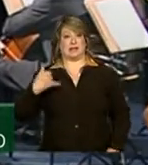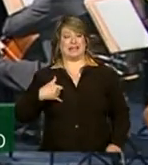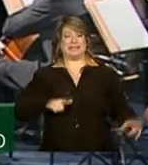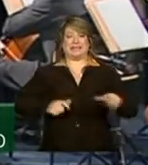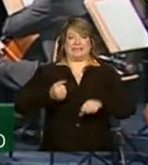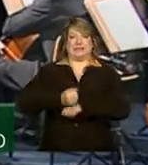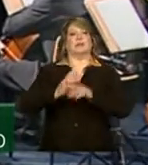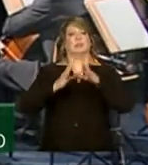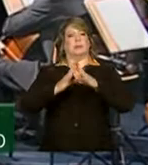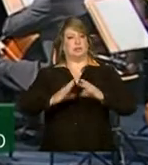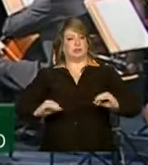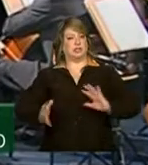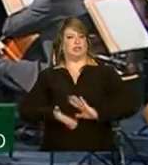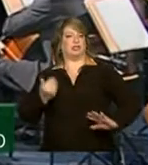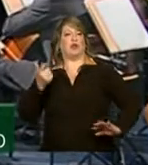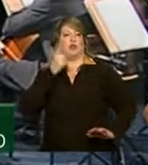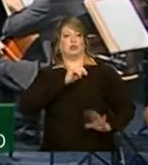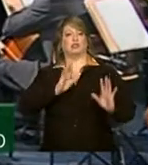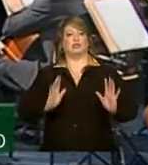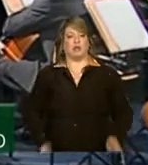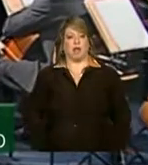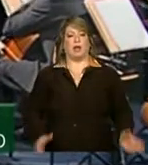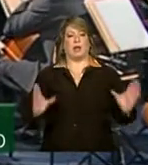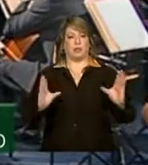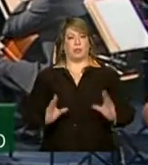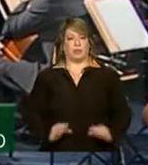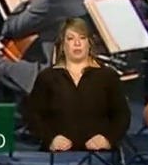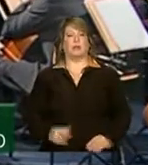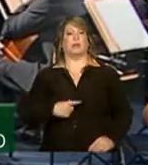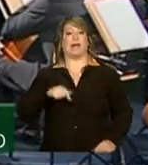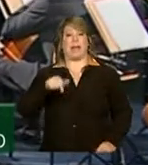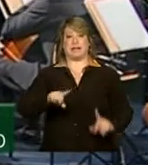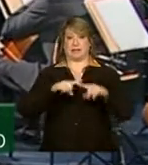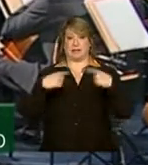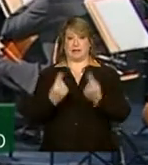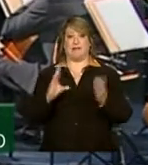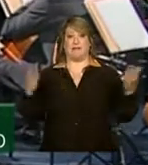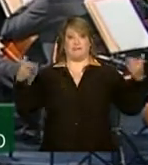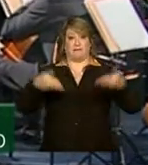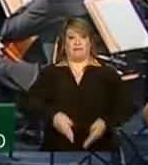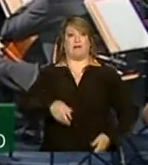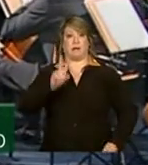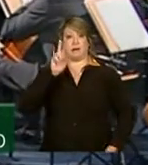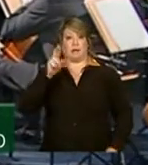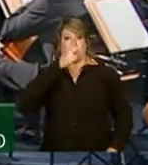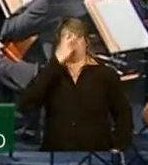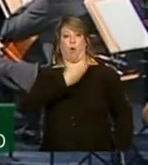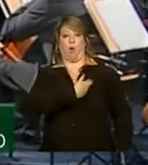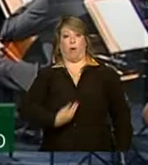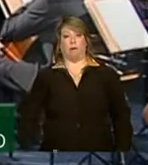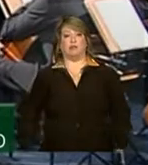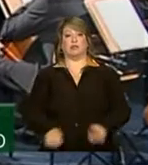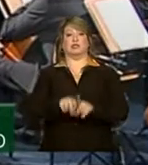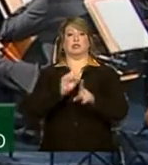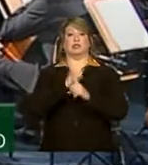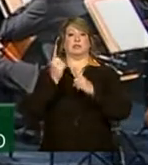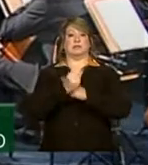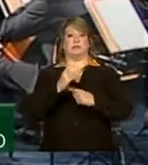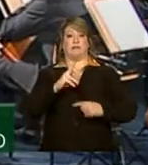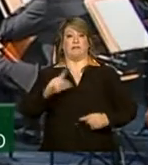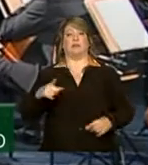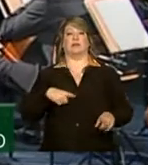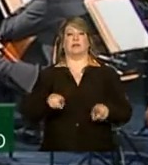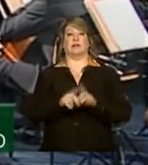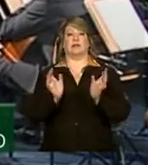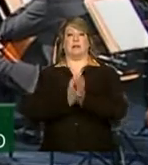trabalho infantil. Nesta cerimônia estarão presentes representantes do governo, da sociedade civil, do setor